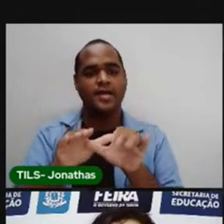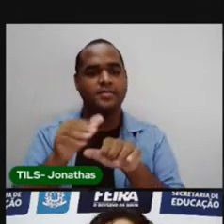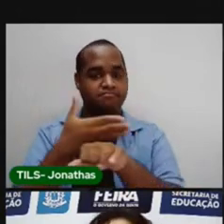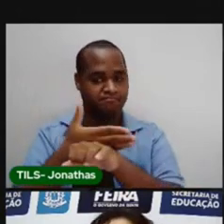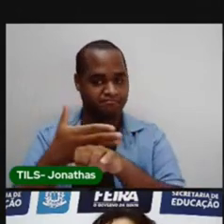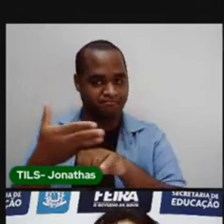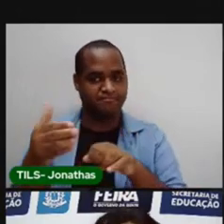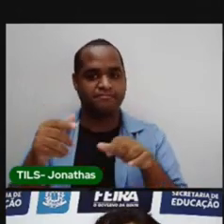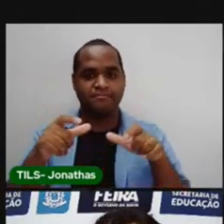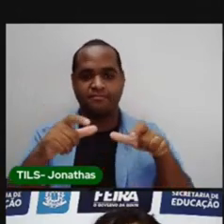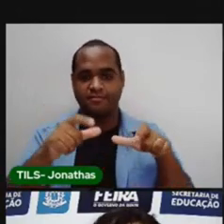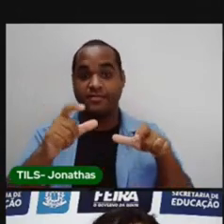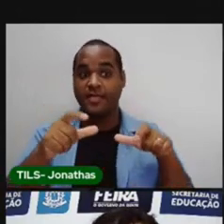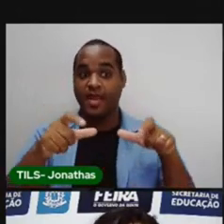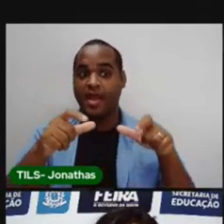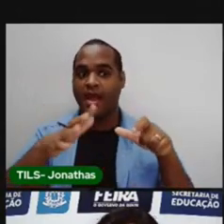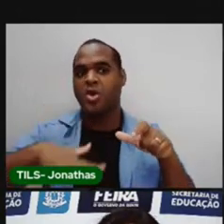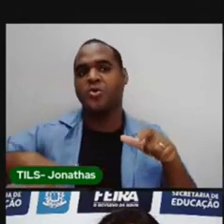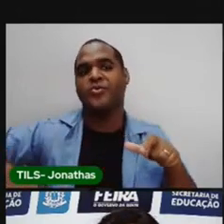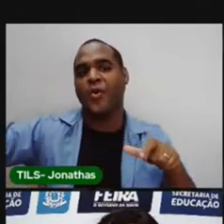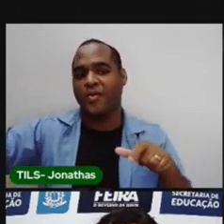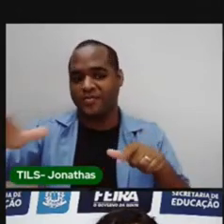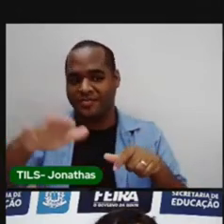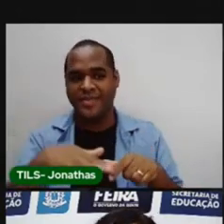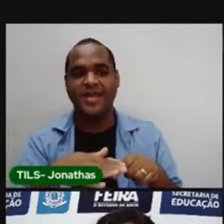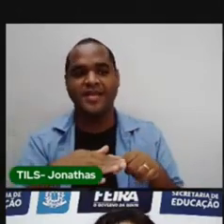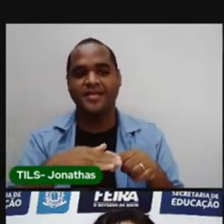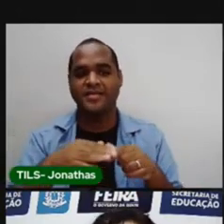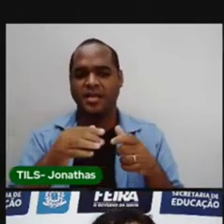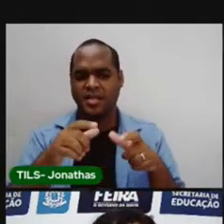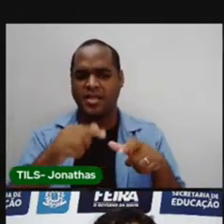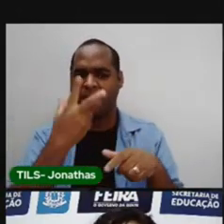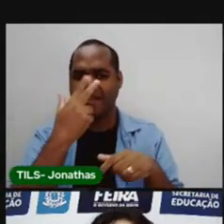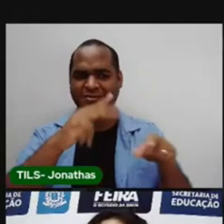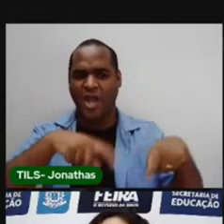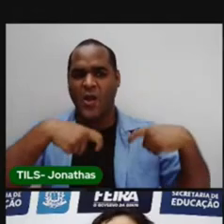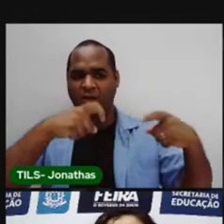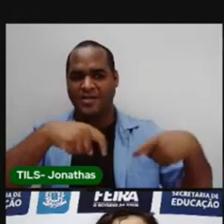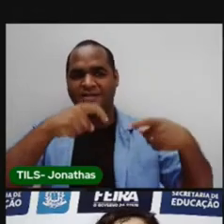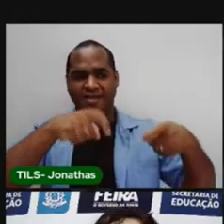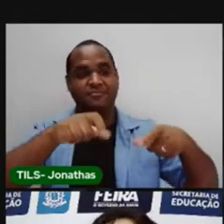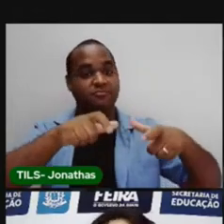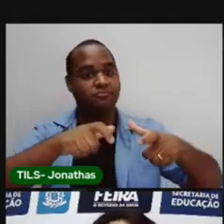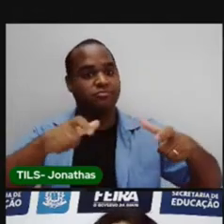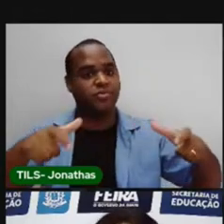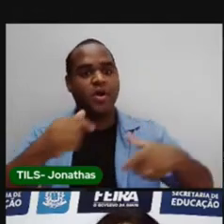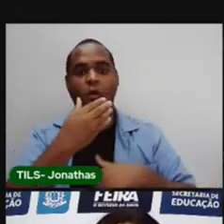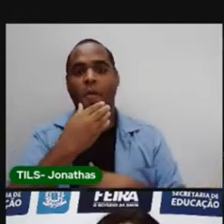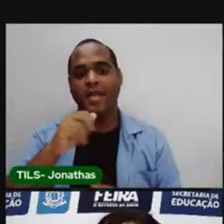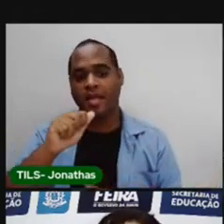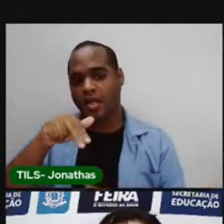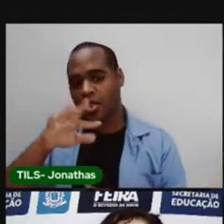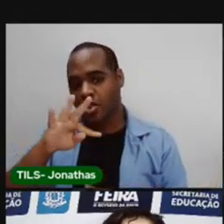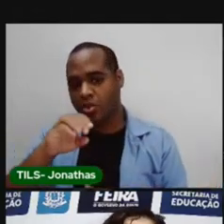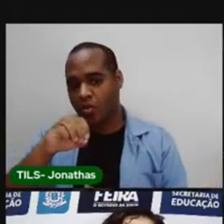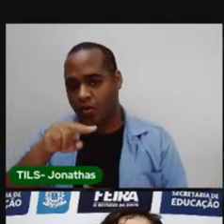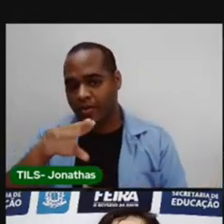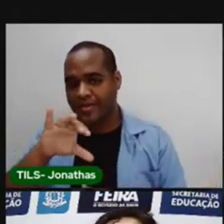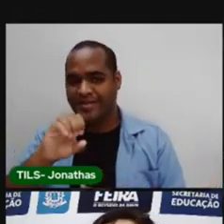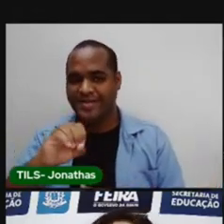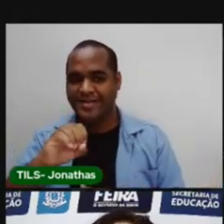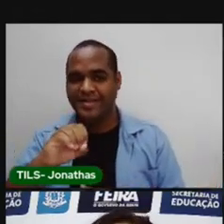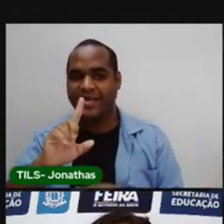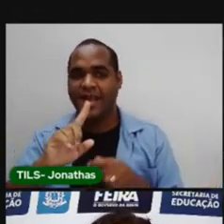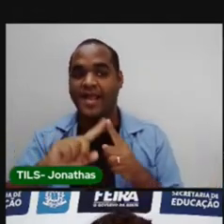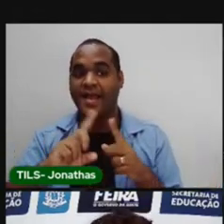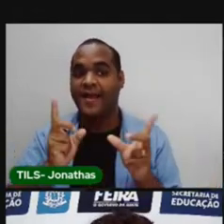Branca era uma grande chácara. Ficou a fazenda do senhor Antônio Alves. E